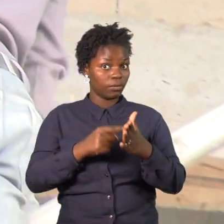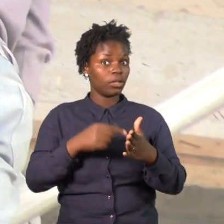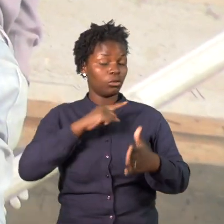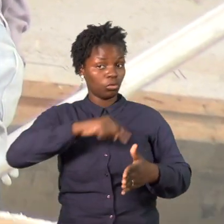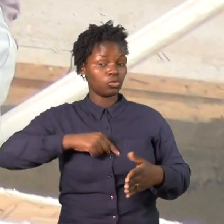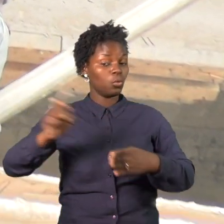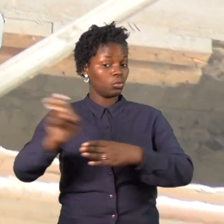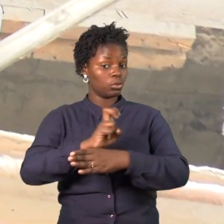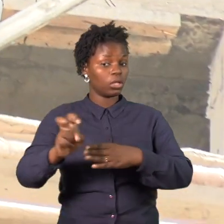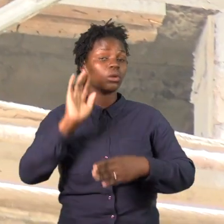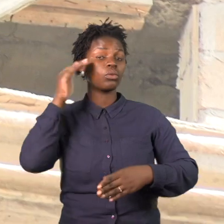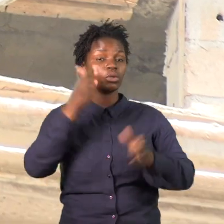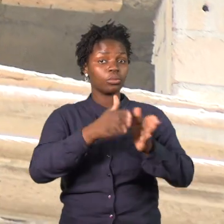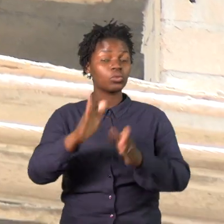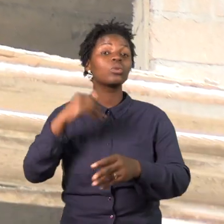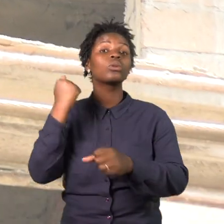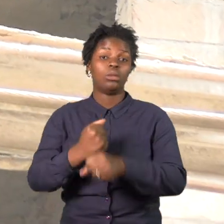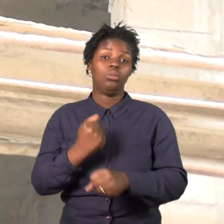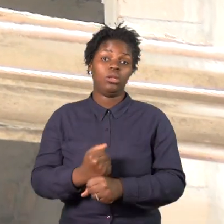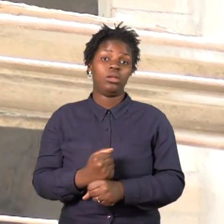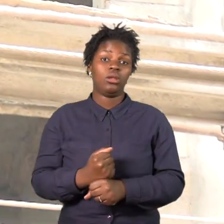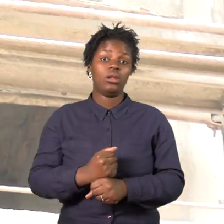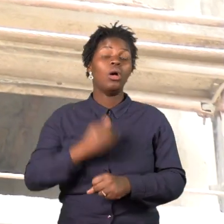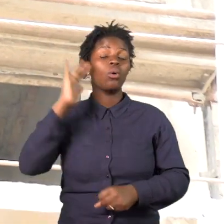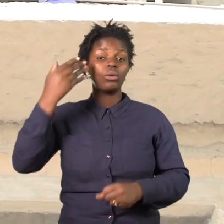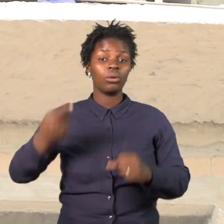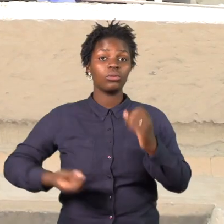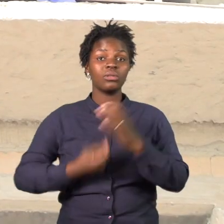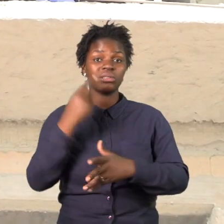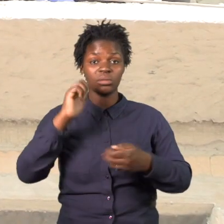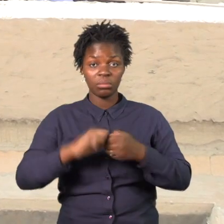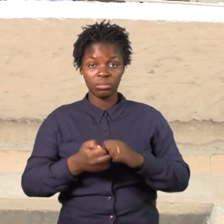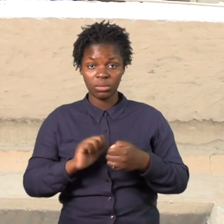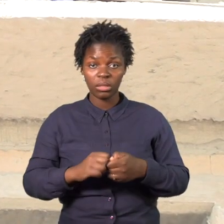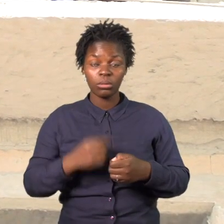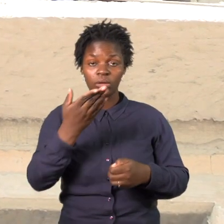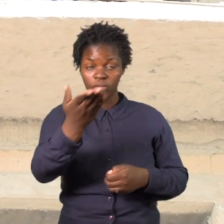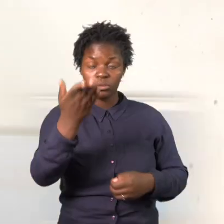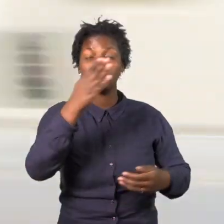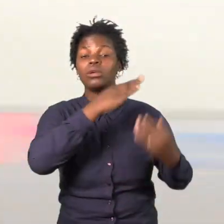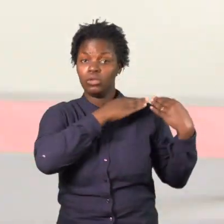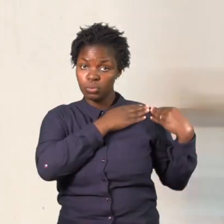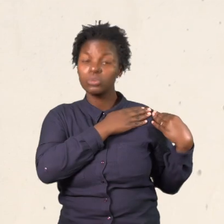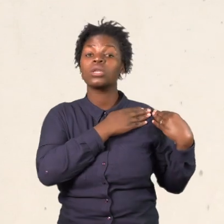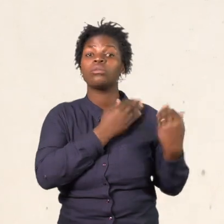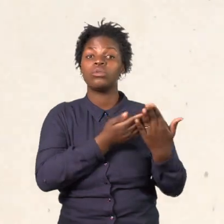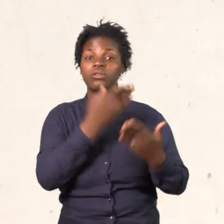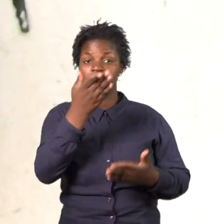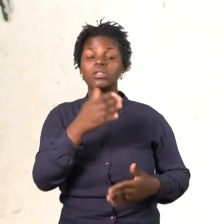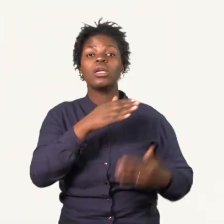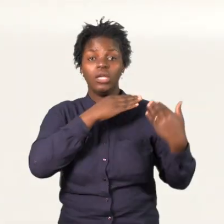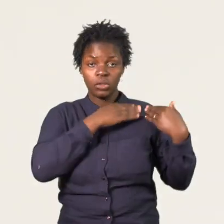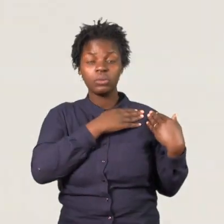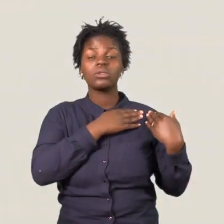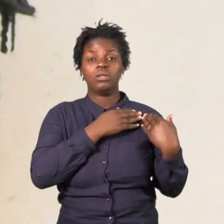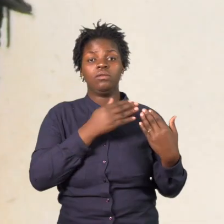tavela Construções Limitada sobre o porquê da prevalência desta ação e foi-nos respondido nos seguintes termos. Eu